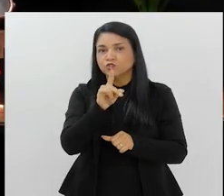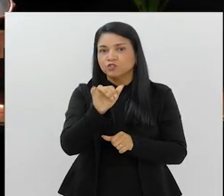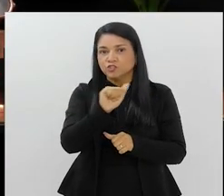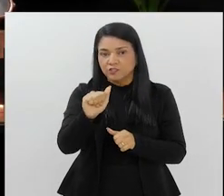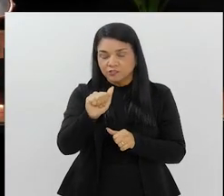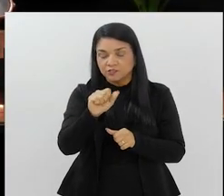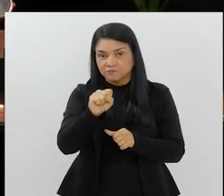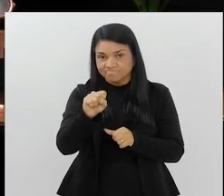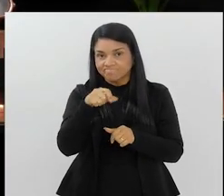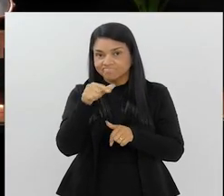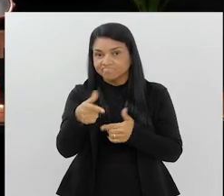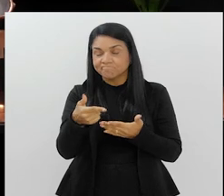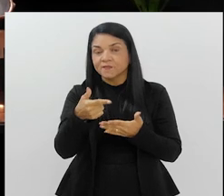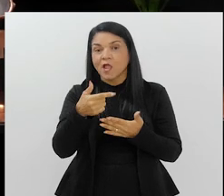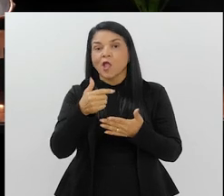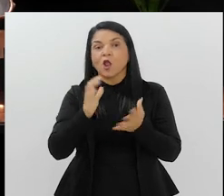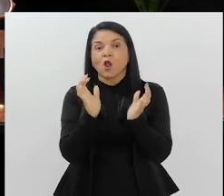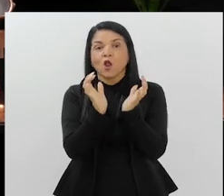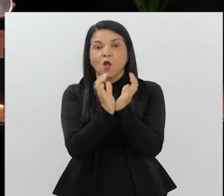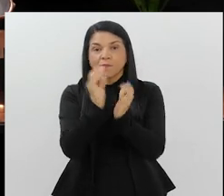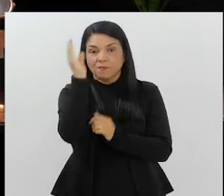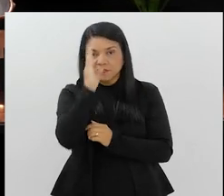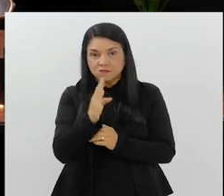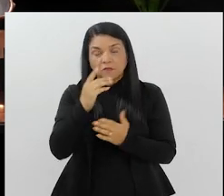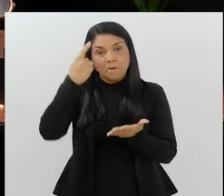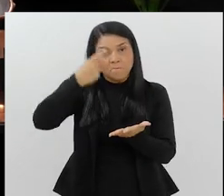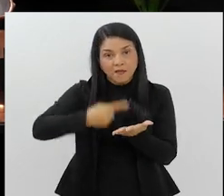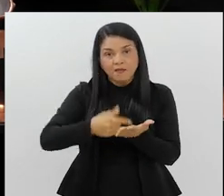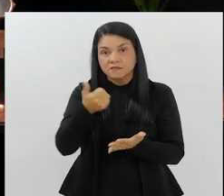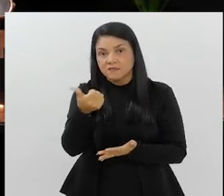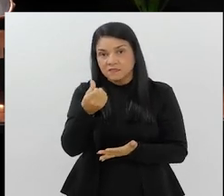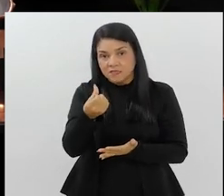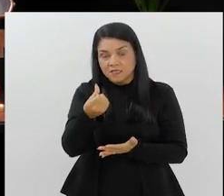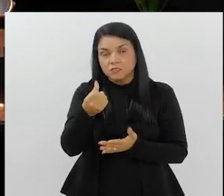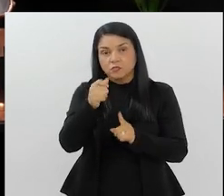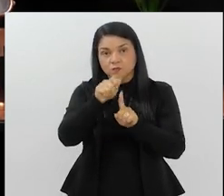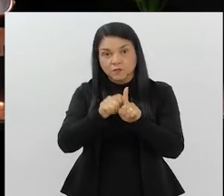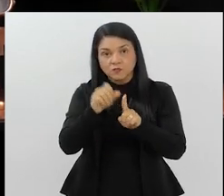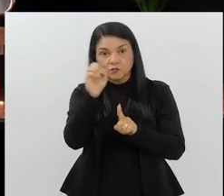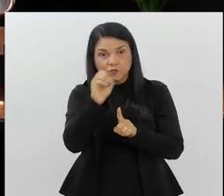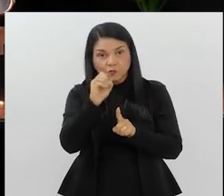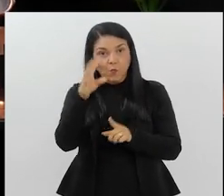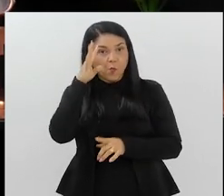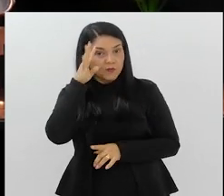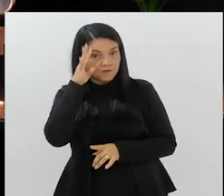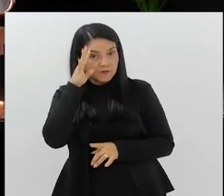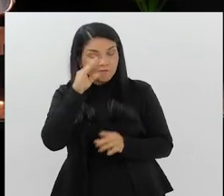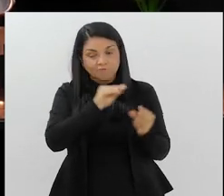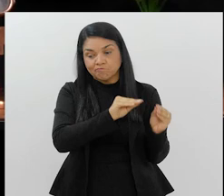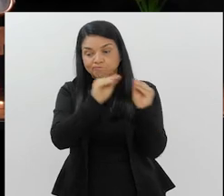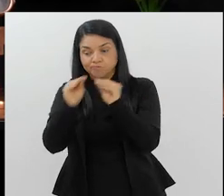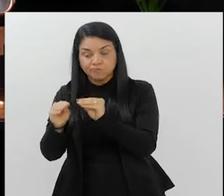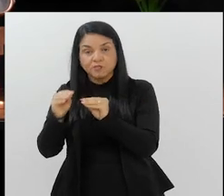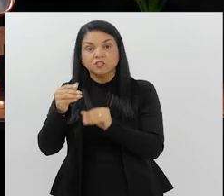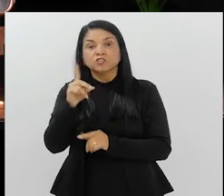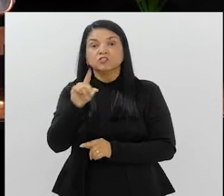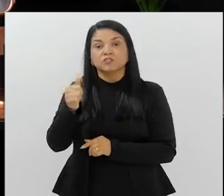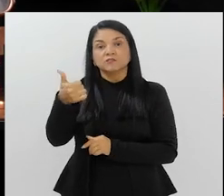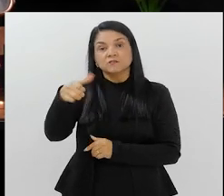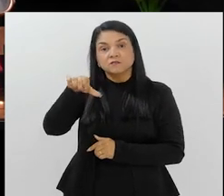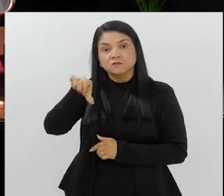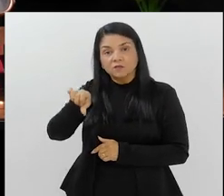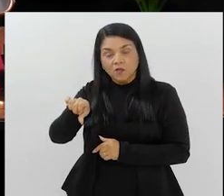Copa do Brasil. Anteriormente estavam marcados para o dia 16 de outubro, uma quarta-feira. As partidas foram para os dias 19,